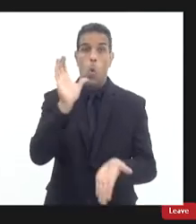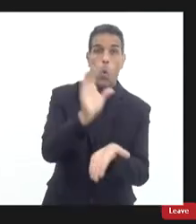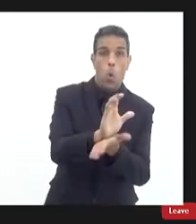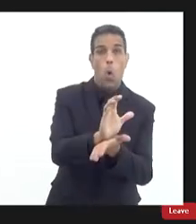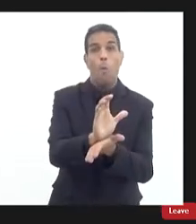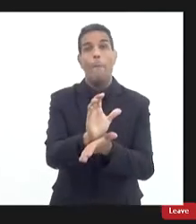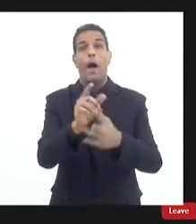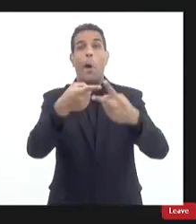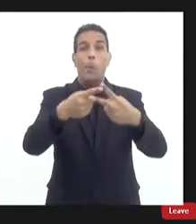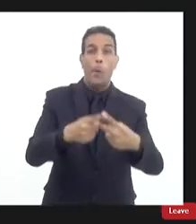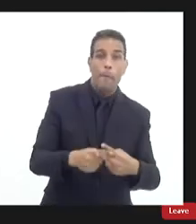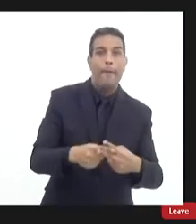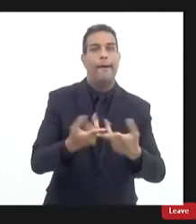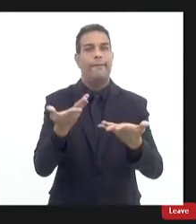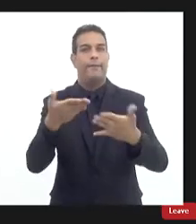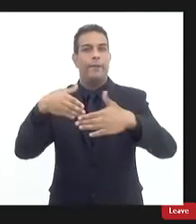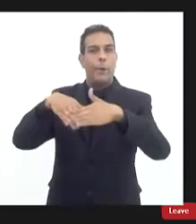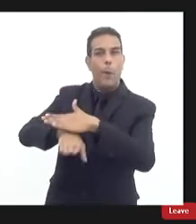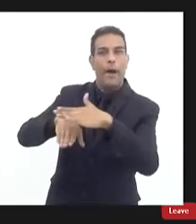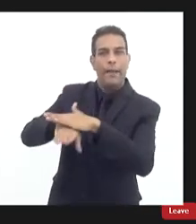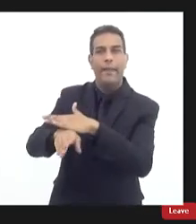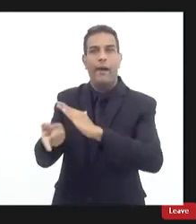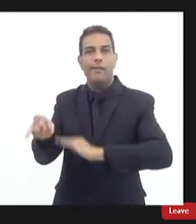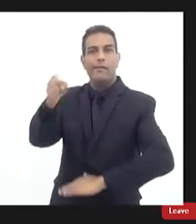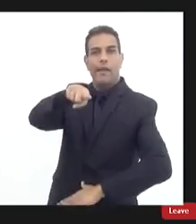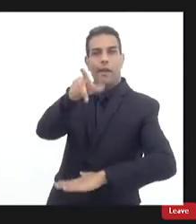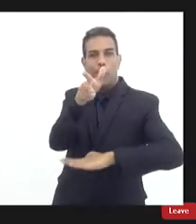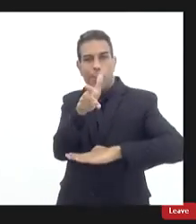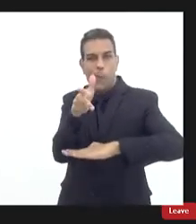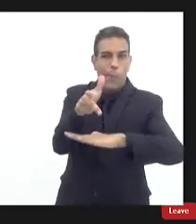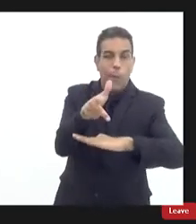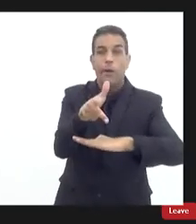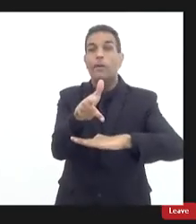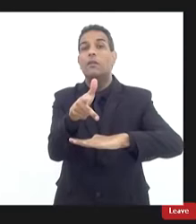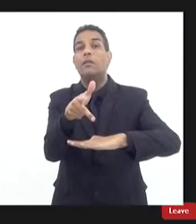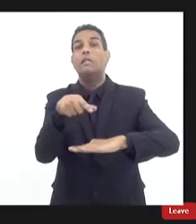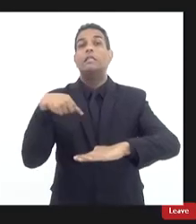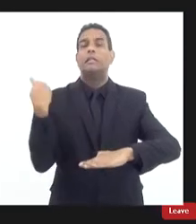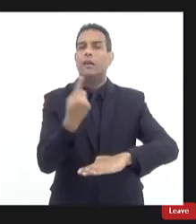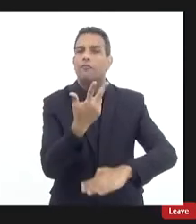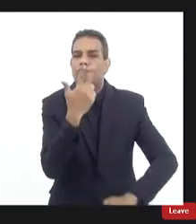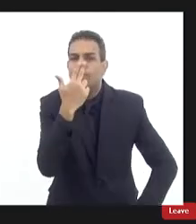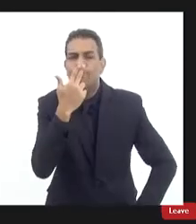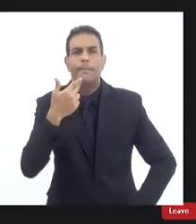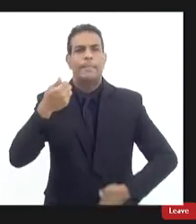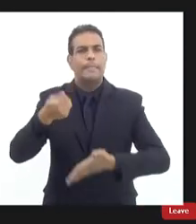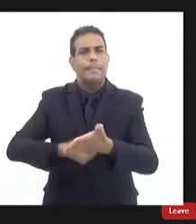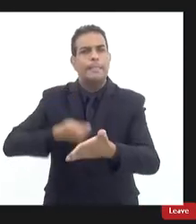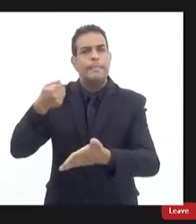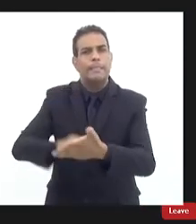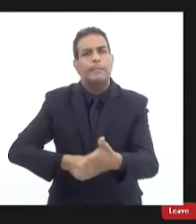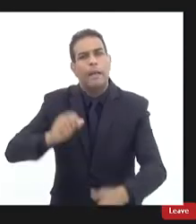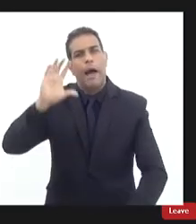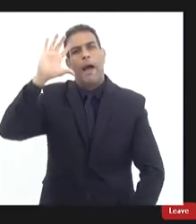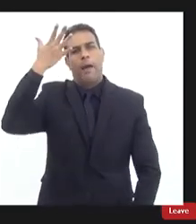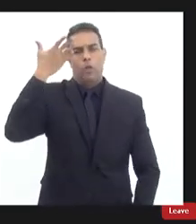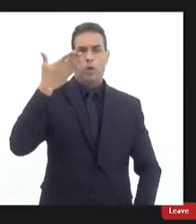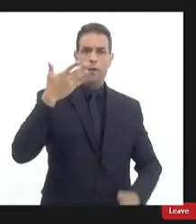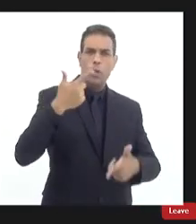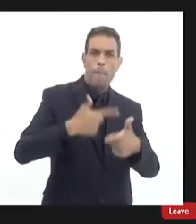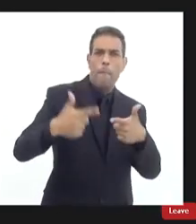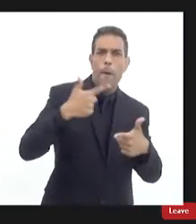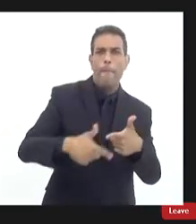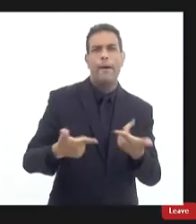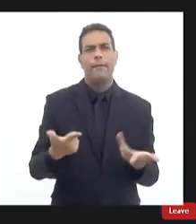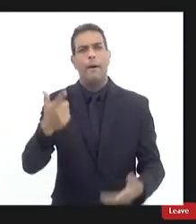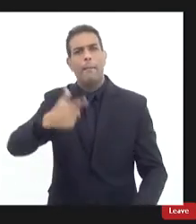da manutenção de arquivo de março essas coisas mas é uma realidade nossa que a já vem batalhando há algum tempo dentre